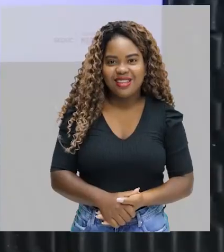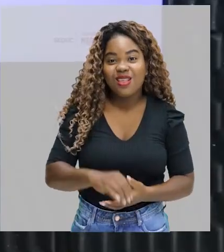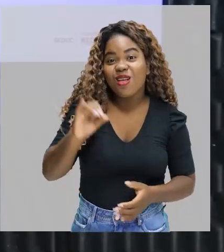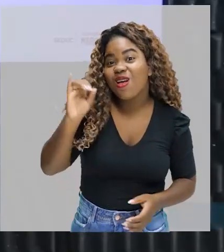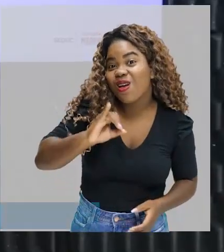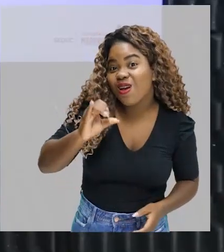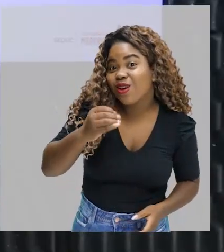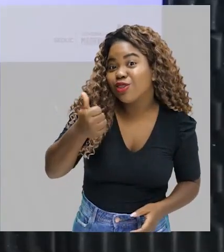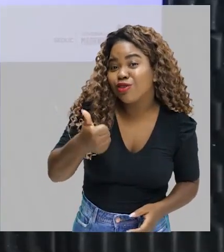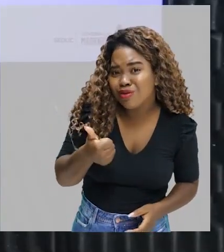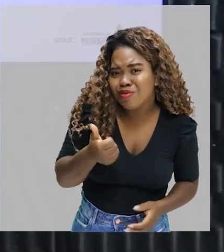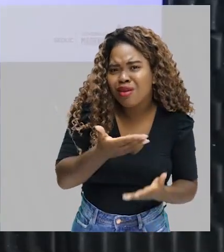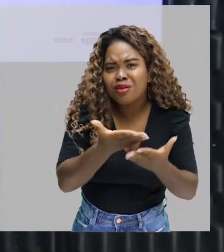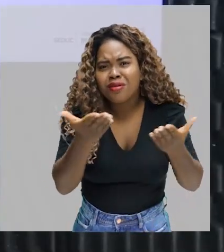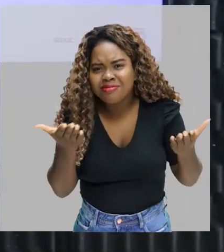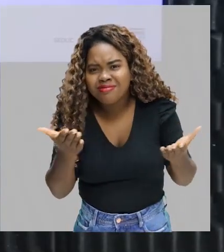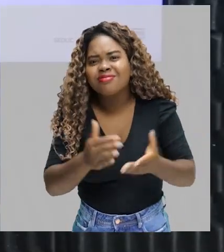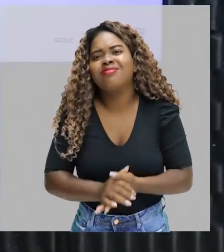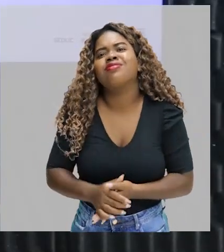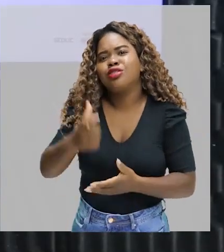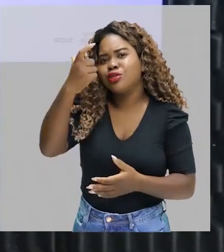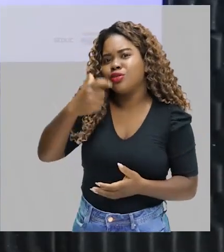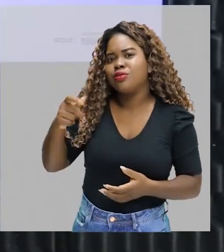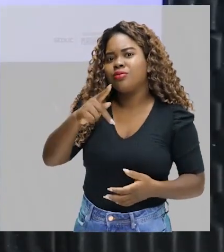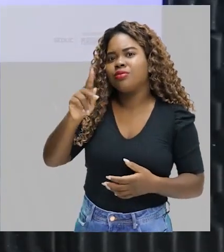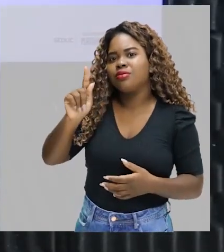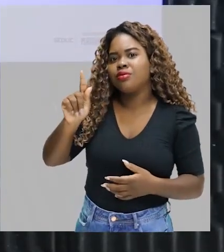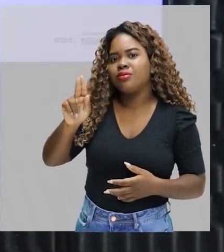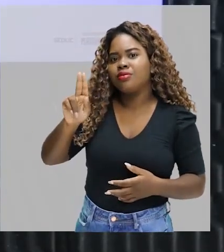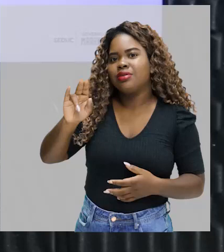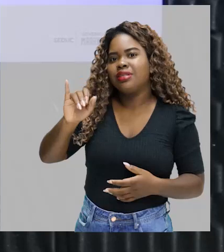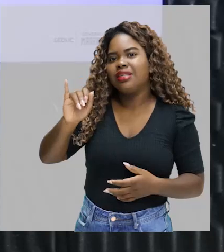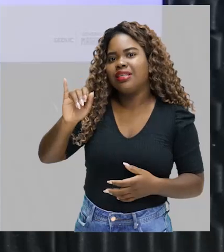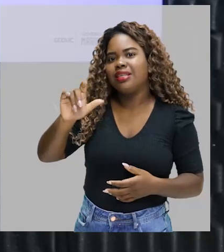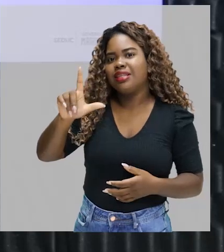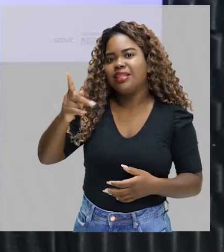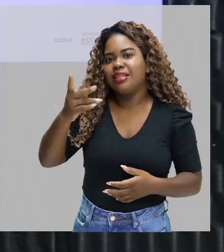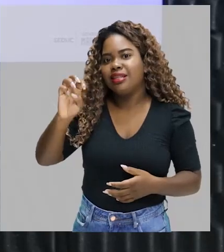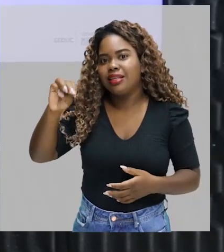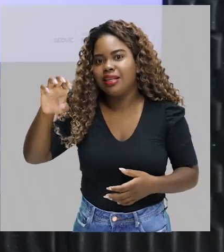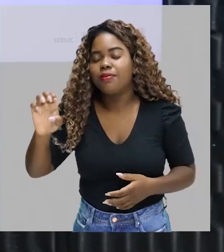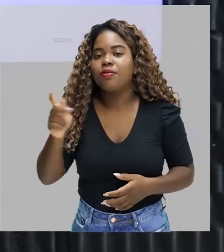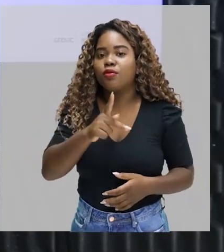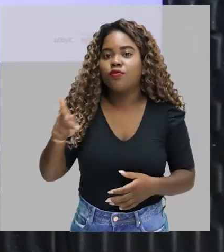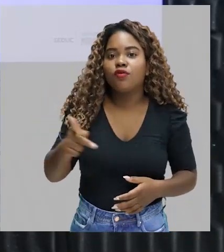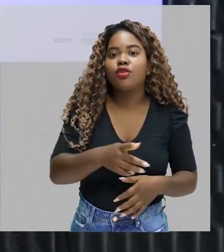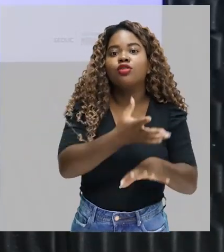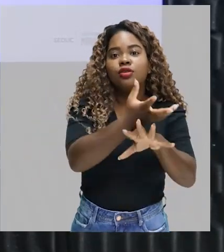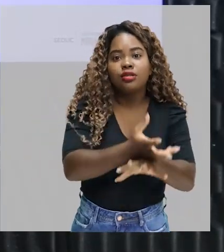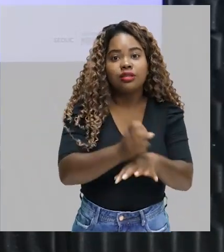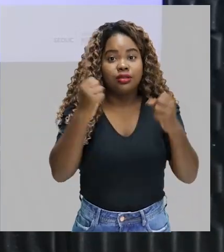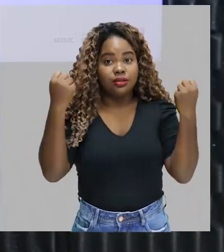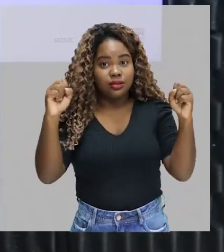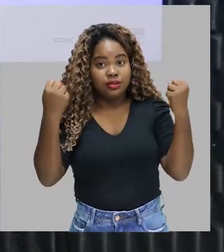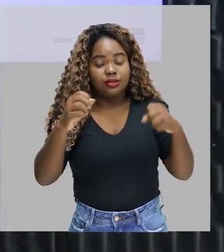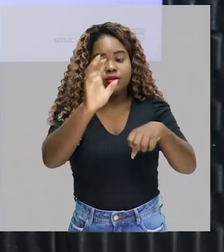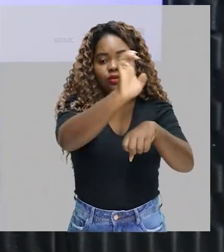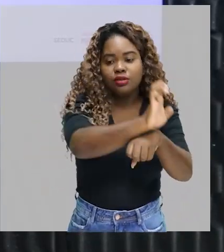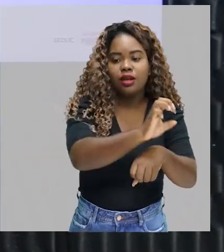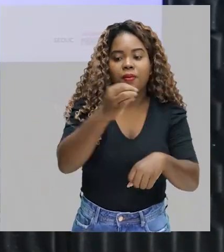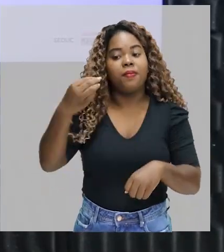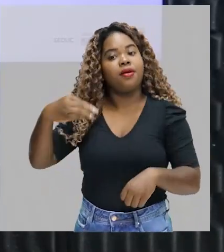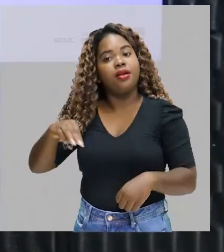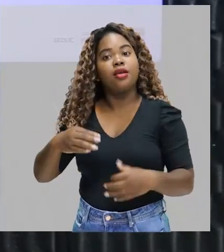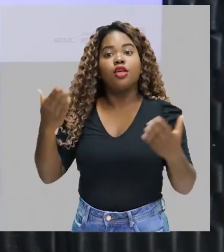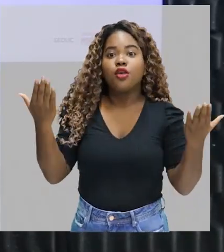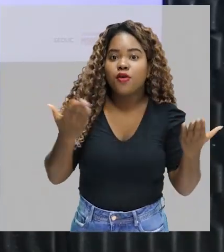Olá, galerinha, tudo bem com vocês? Guilherme Campos aqui, professor de Educação Física da Rede Estadual do Maranhão. E nessa aula